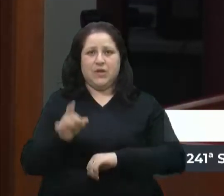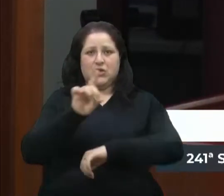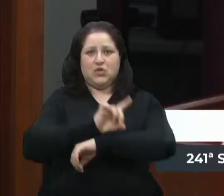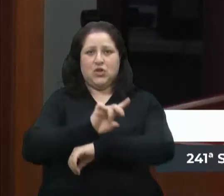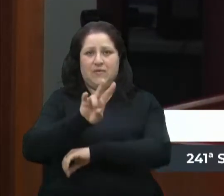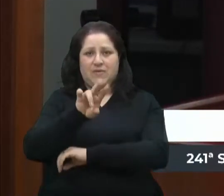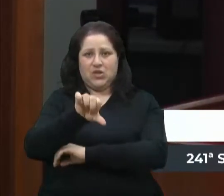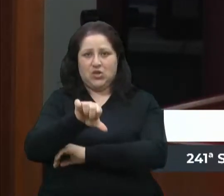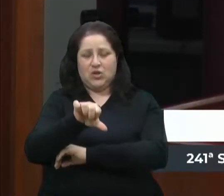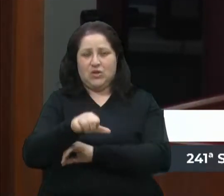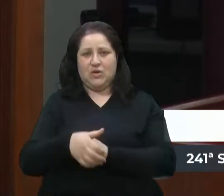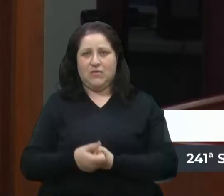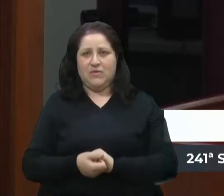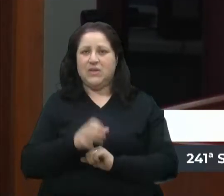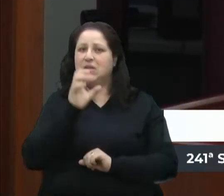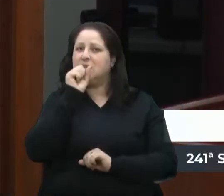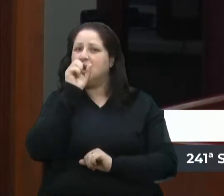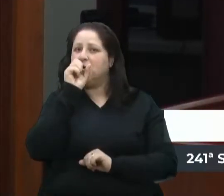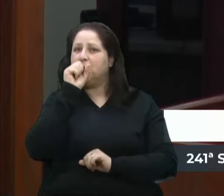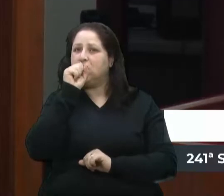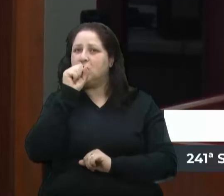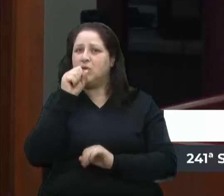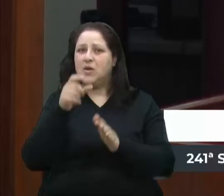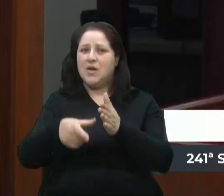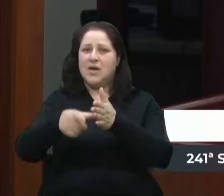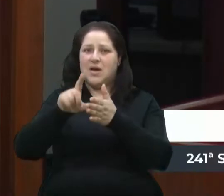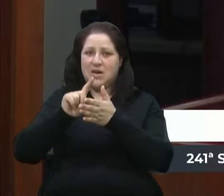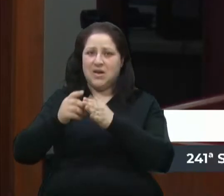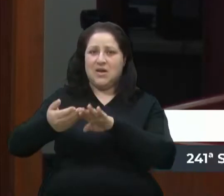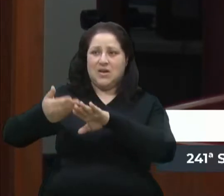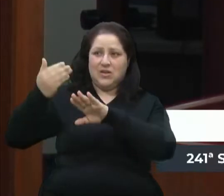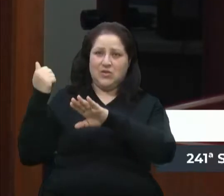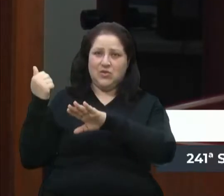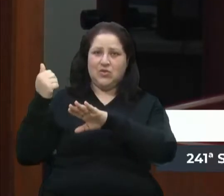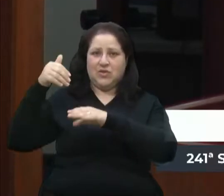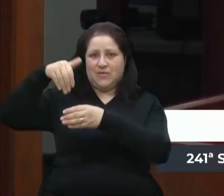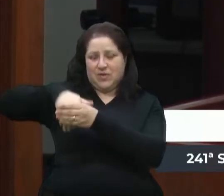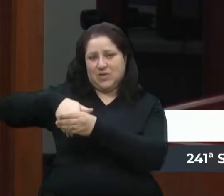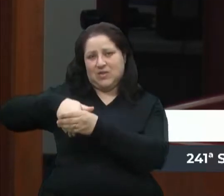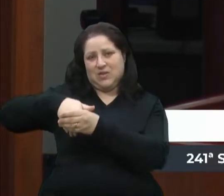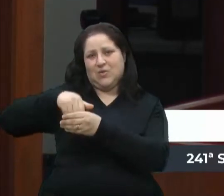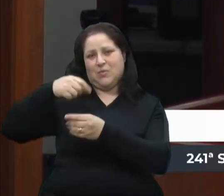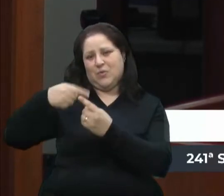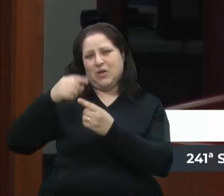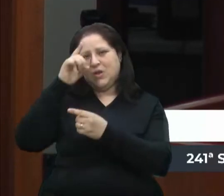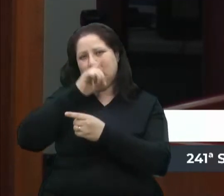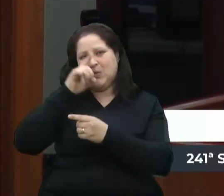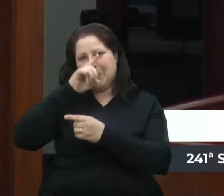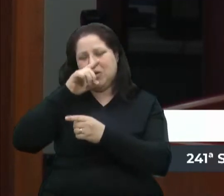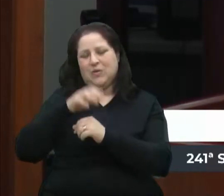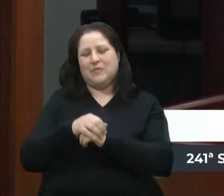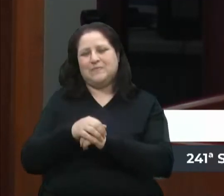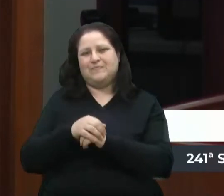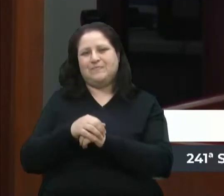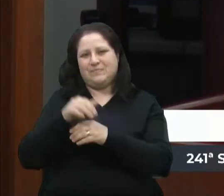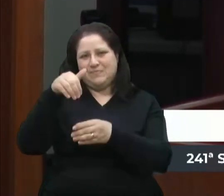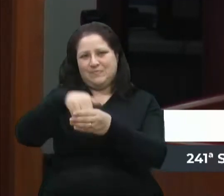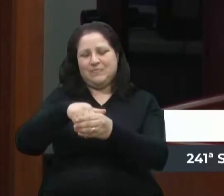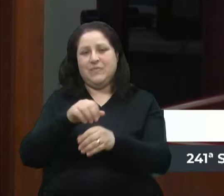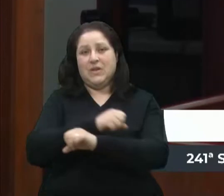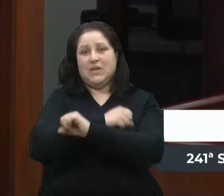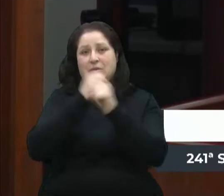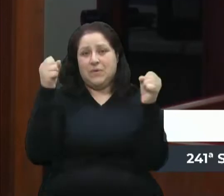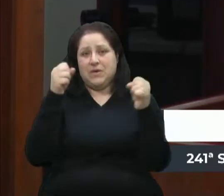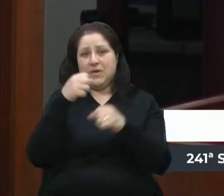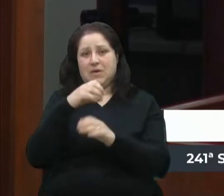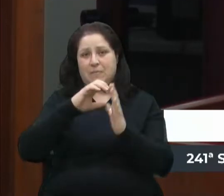29, num sábado, antes da eleição, que foi no domingo, de manhã o PT fez